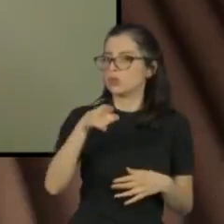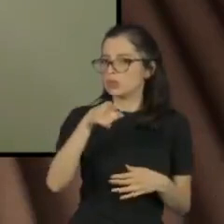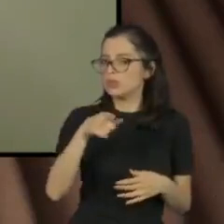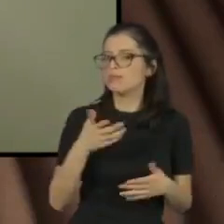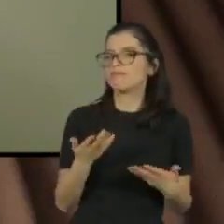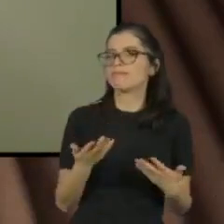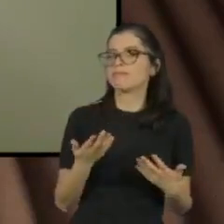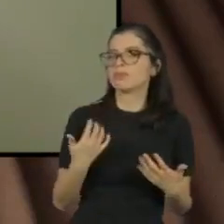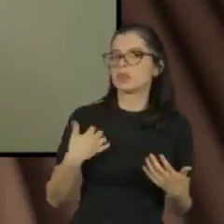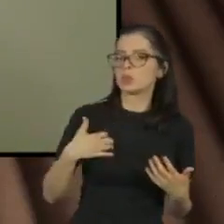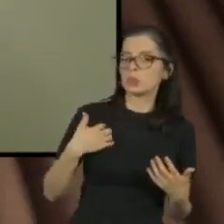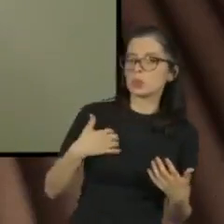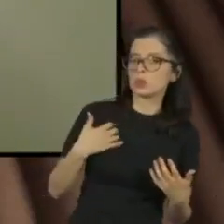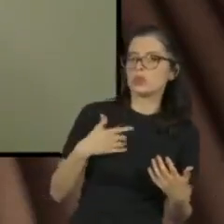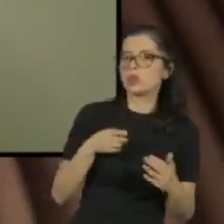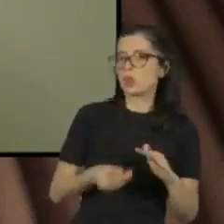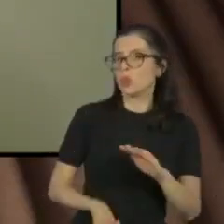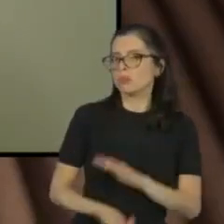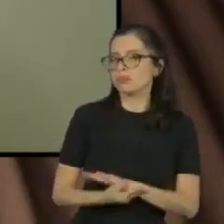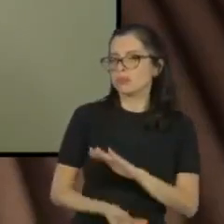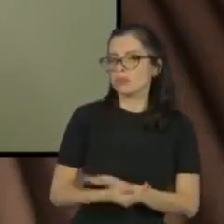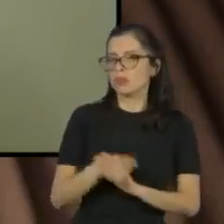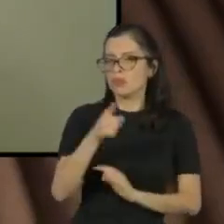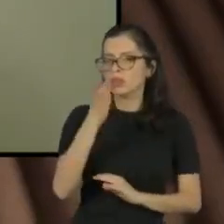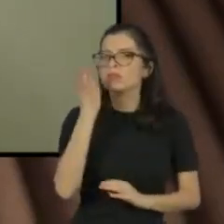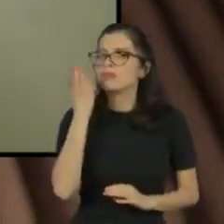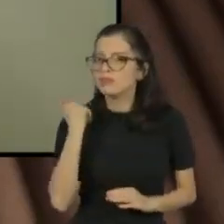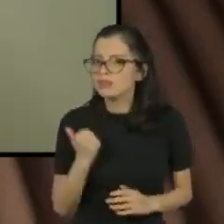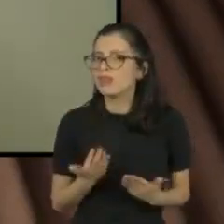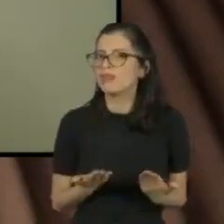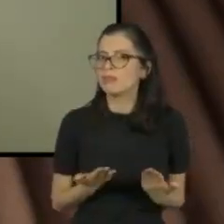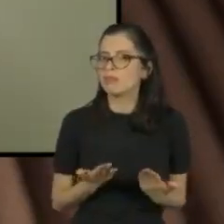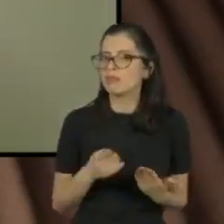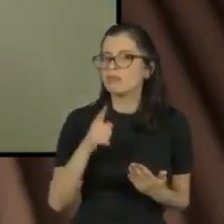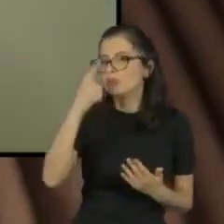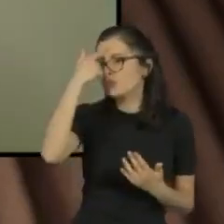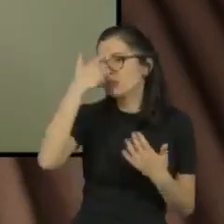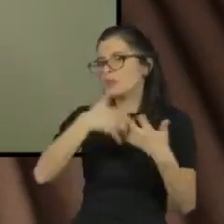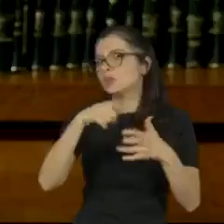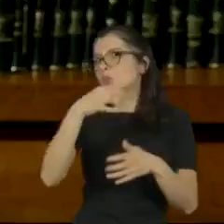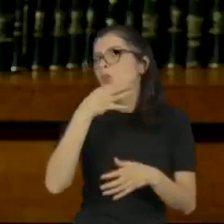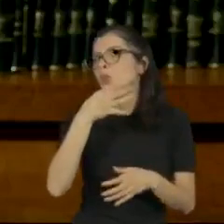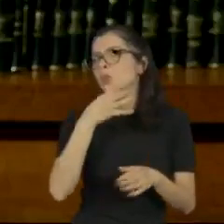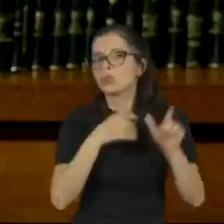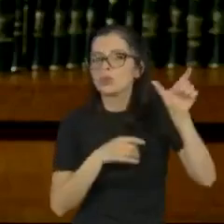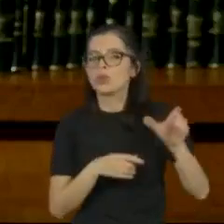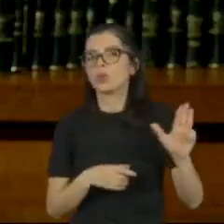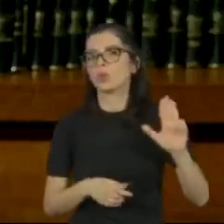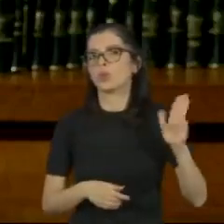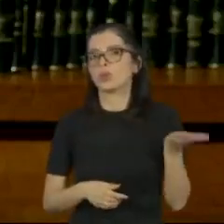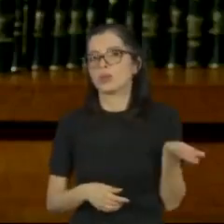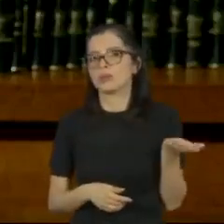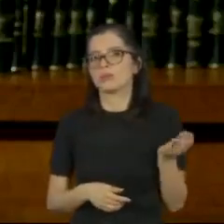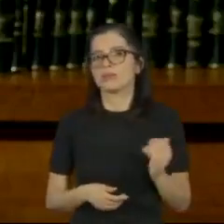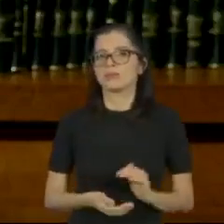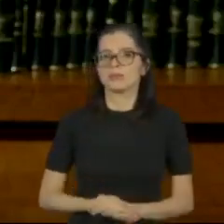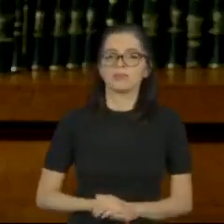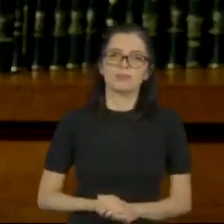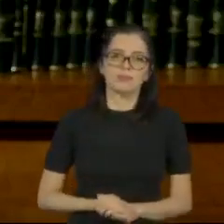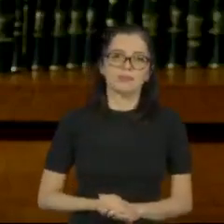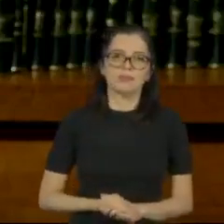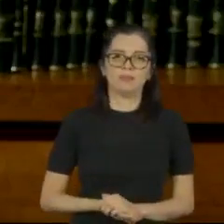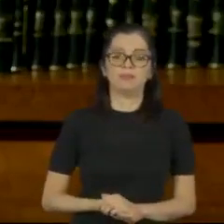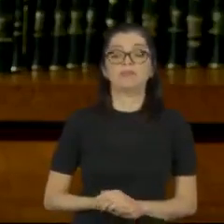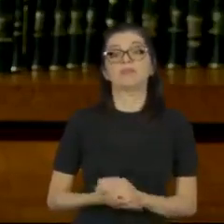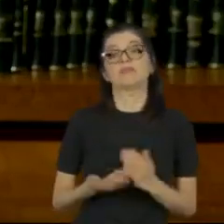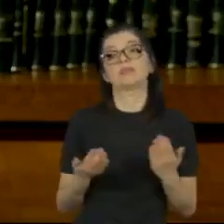ele não é corrupto e o senhor sabe disso. O o senhor pensa dessa opinião de Lula? Primeiro, eu não vejo nenhuma razão para